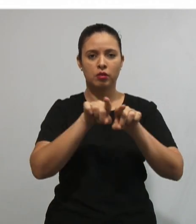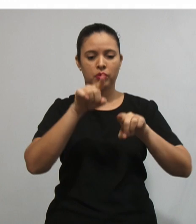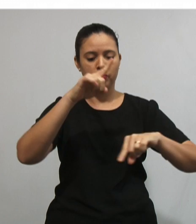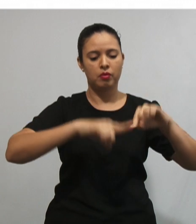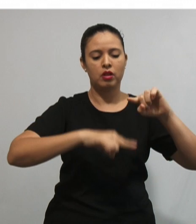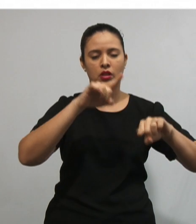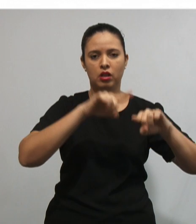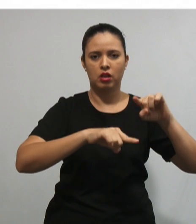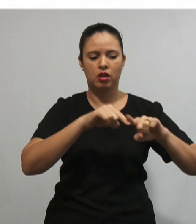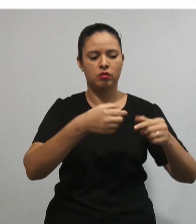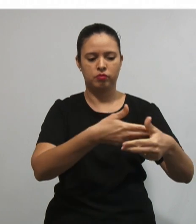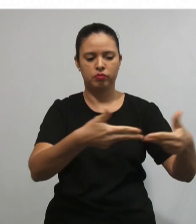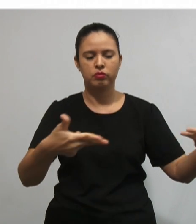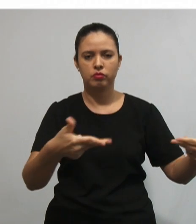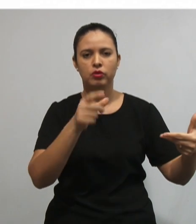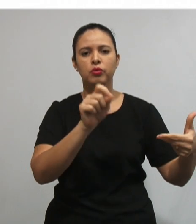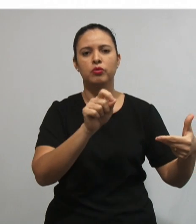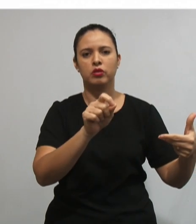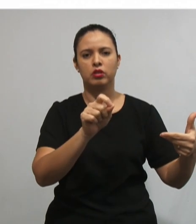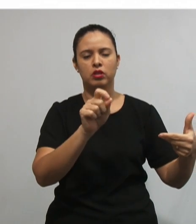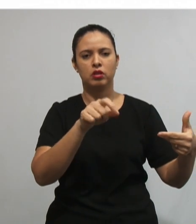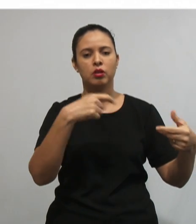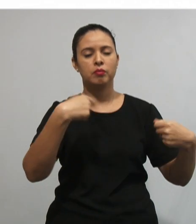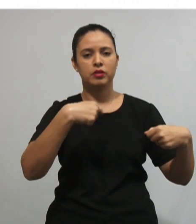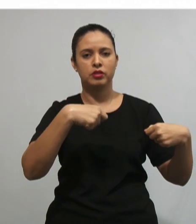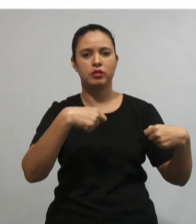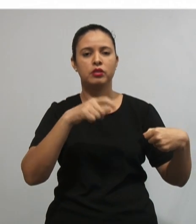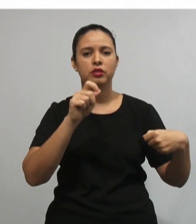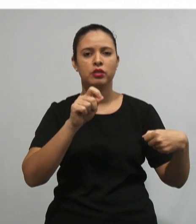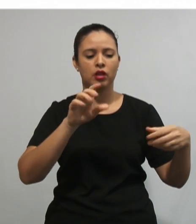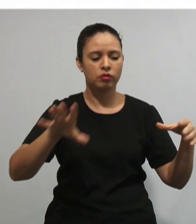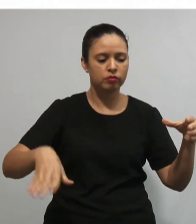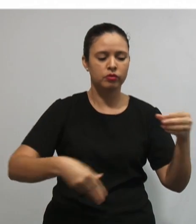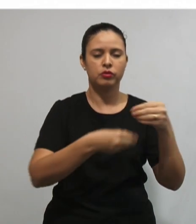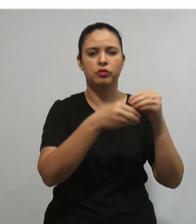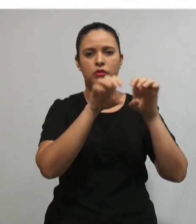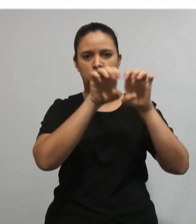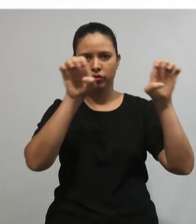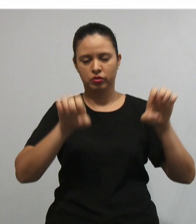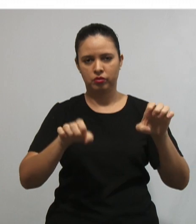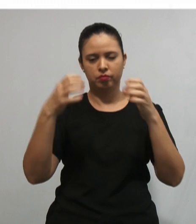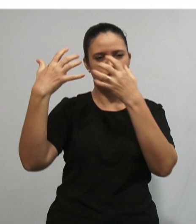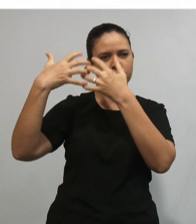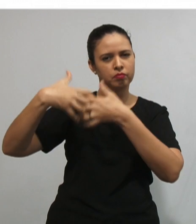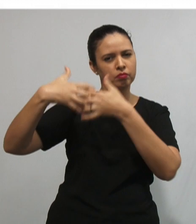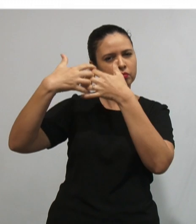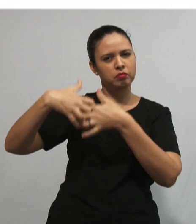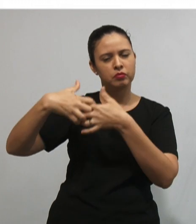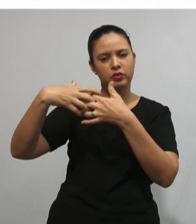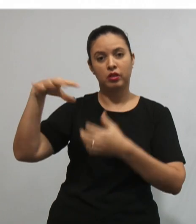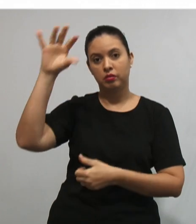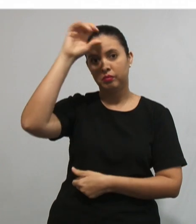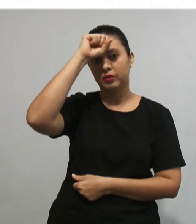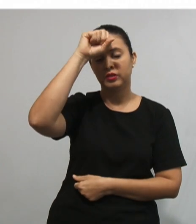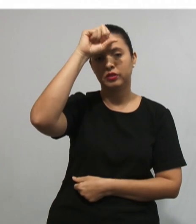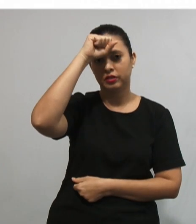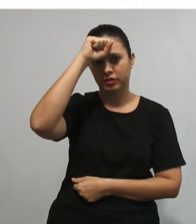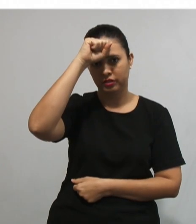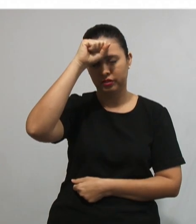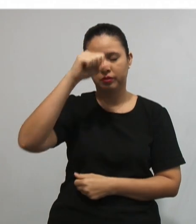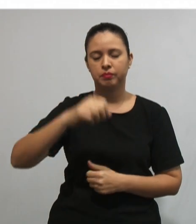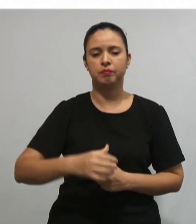seja relacionável ou incorporável à estrutura cognitiva do aprendiz, de maneira não